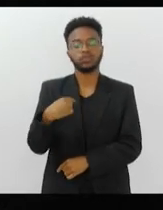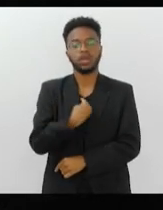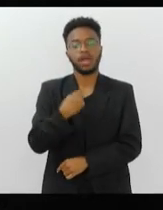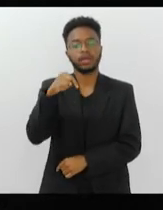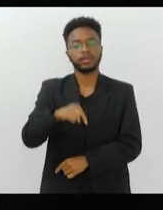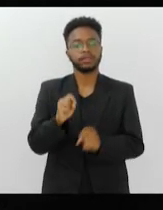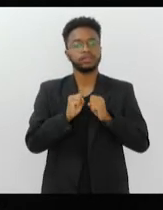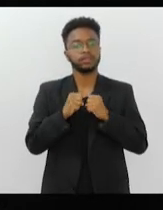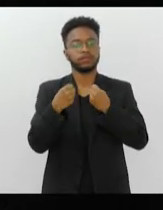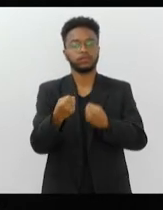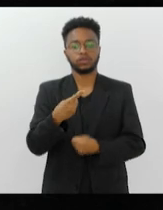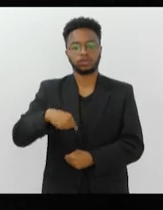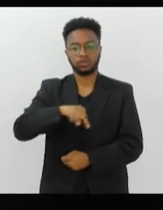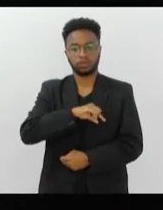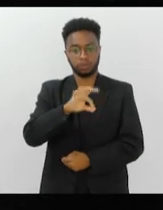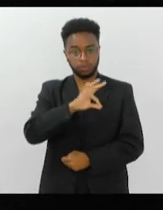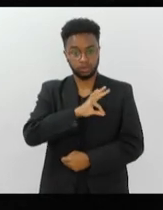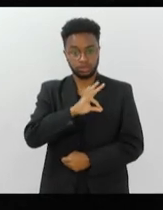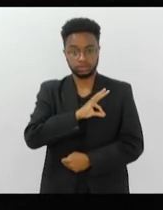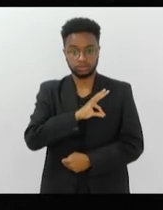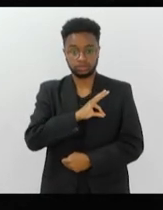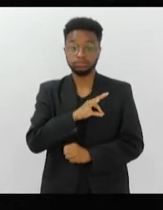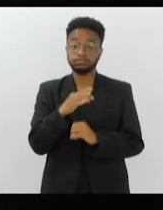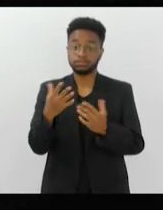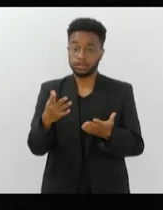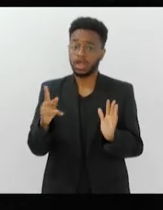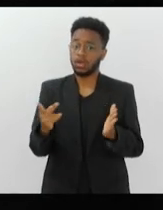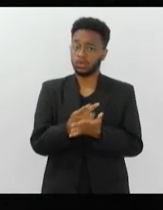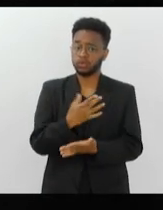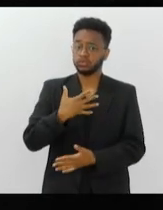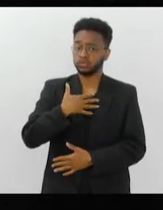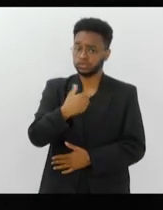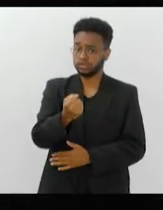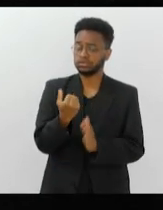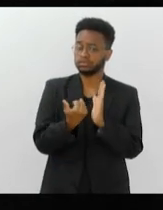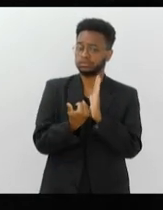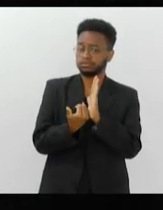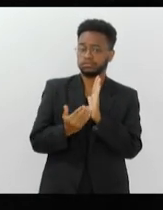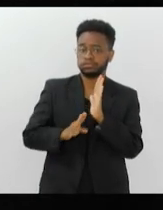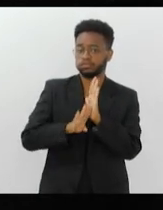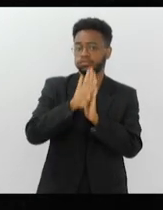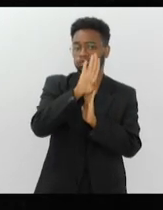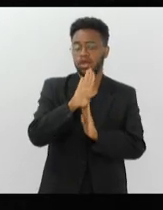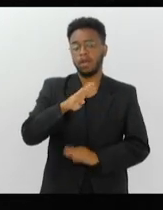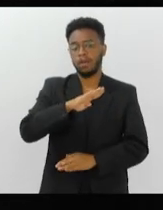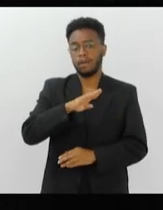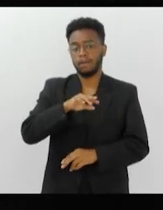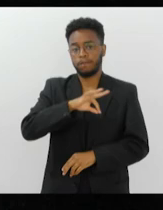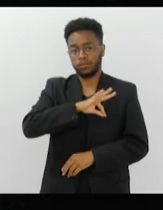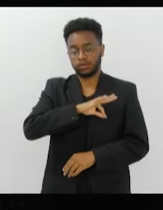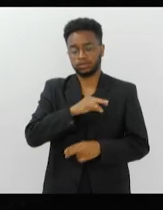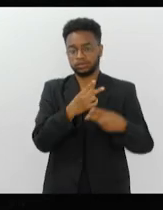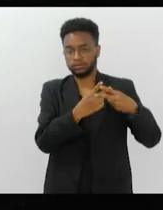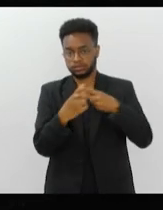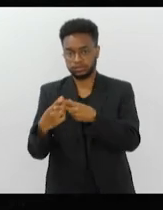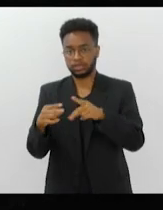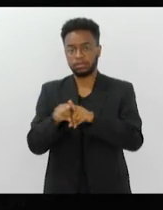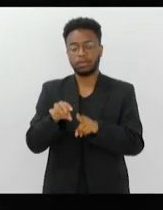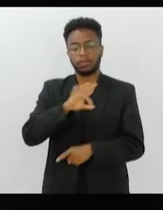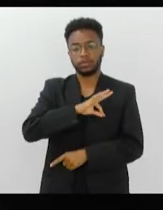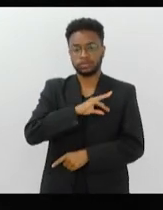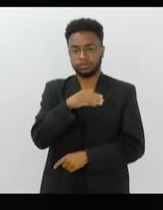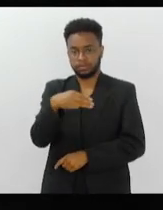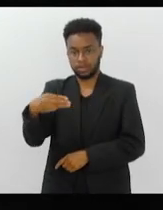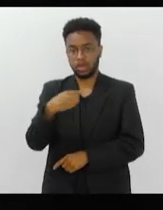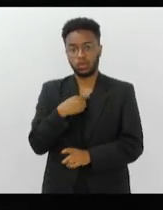policiais, e o nível de suicídio vem subindo cada vez mais dos policiais penais e dos policiais militares. Eu encontrei com